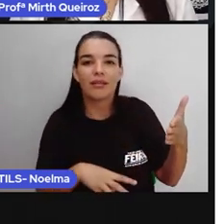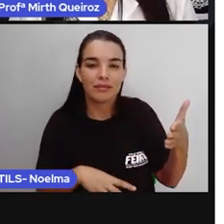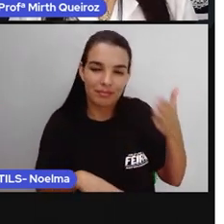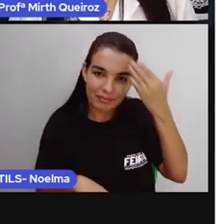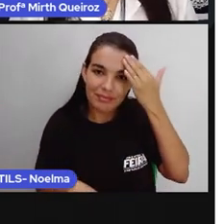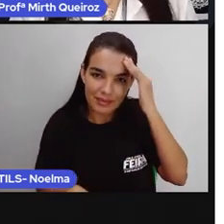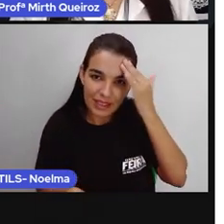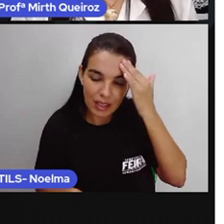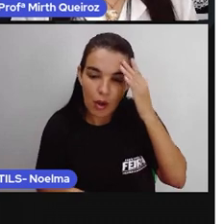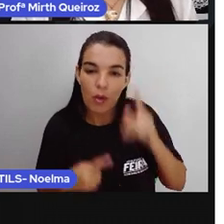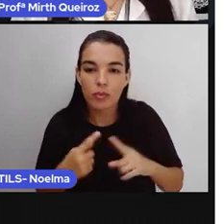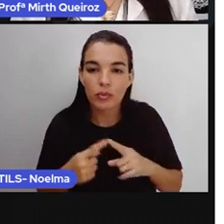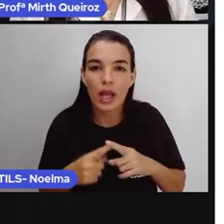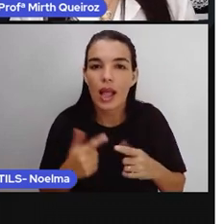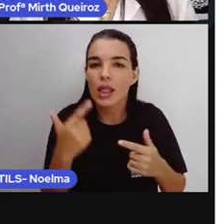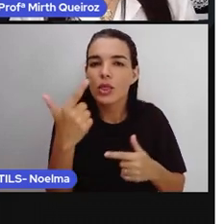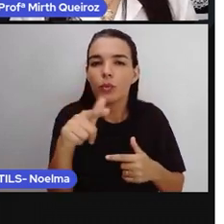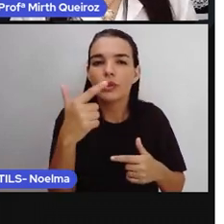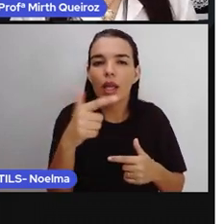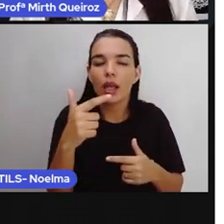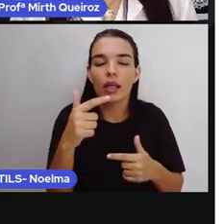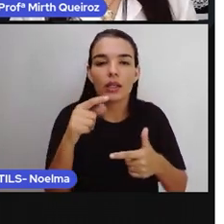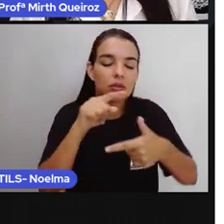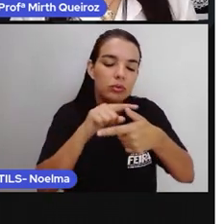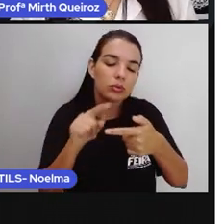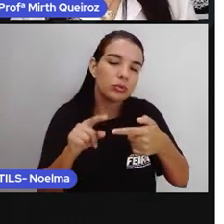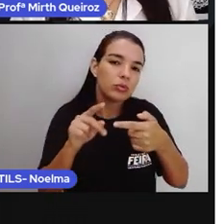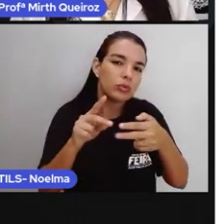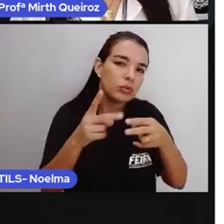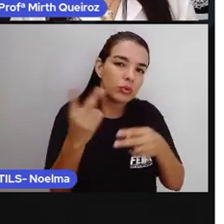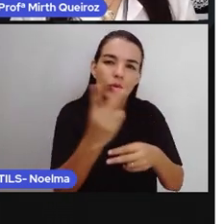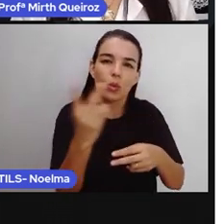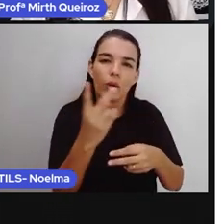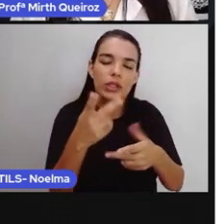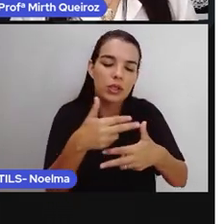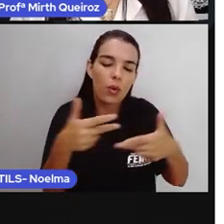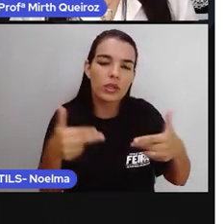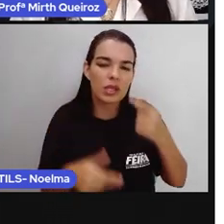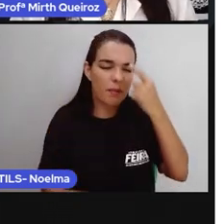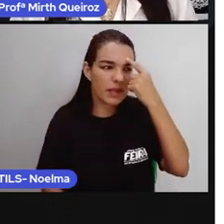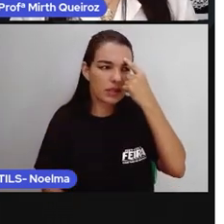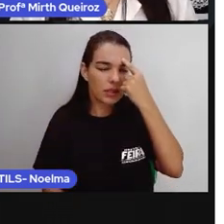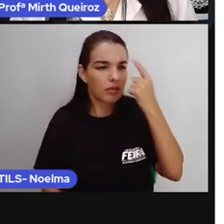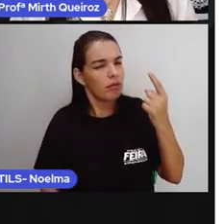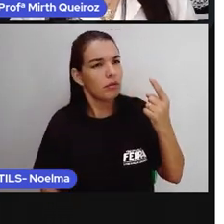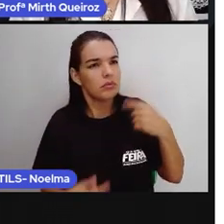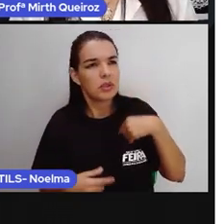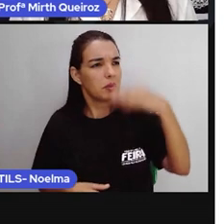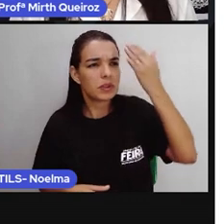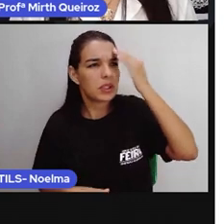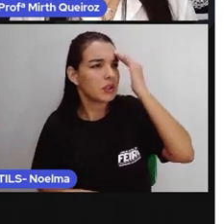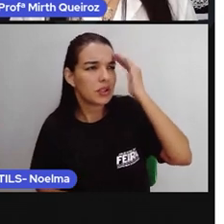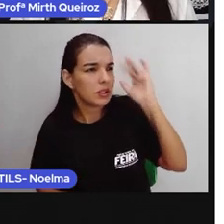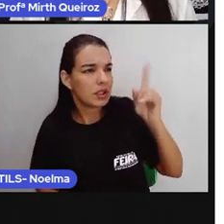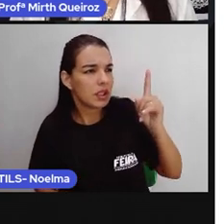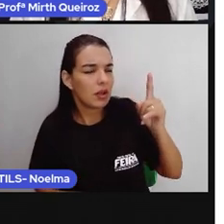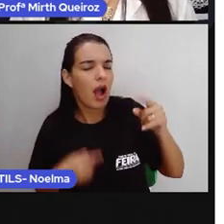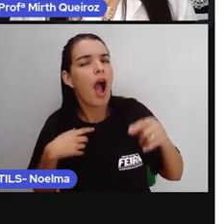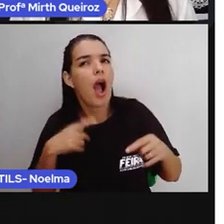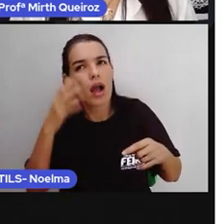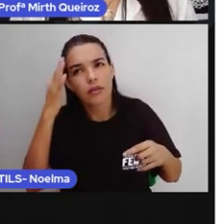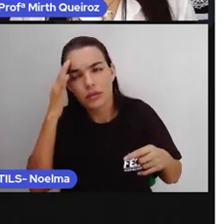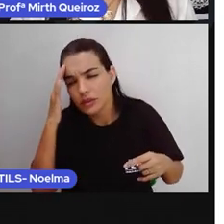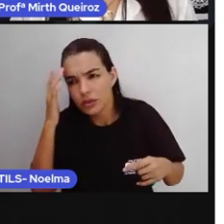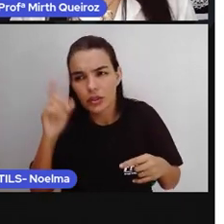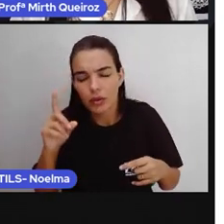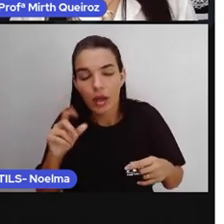gere um duplo sentido ou múltiplas interpretações, né? Diante daquela situação. A linguagem, ela tem que ser